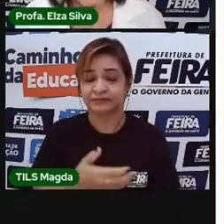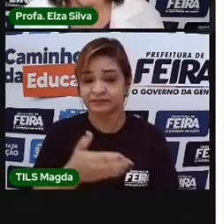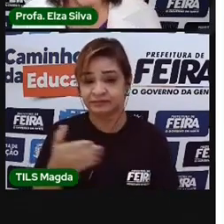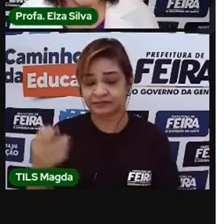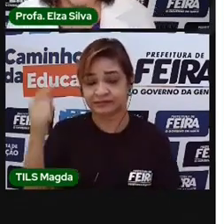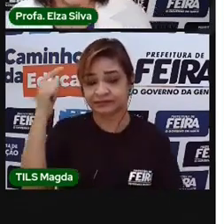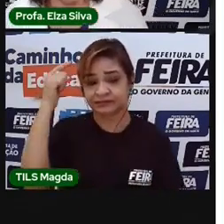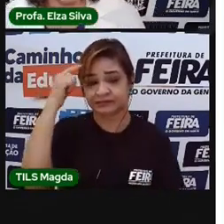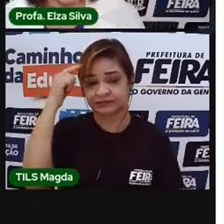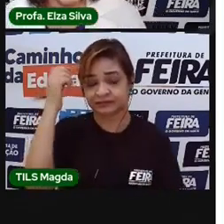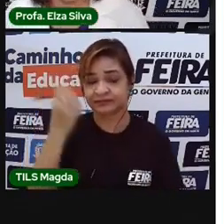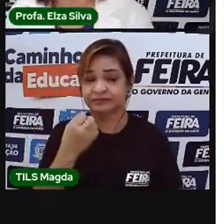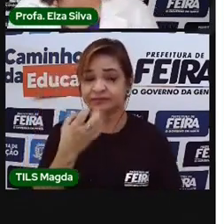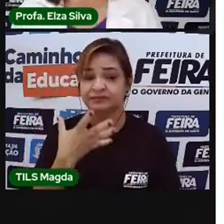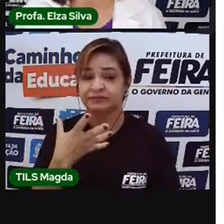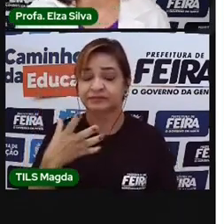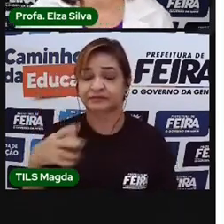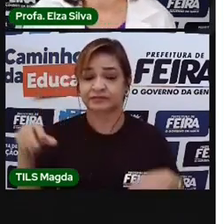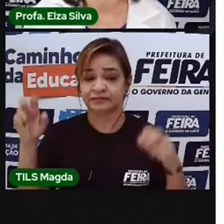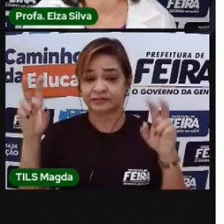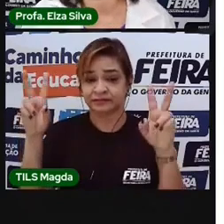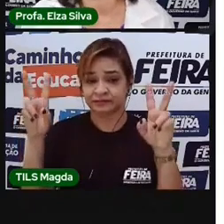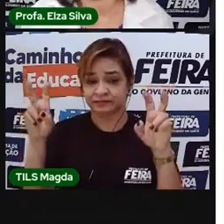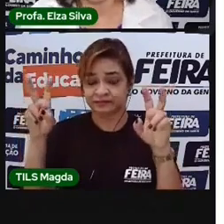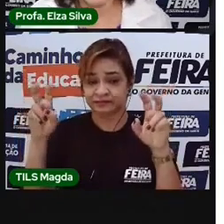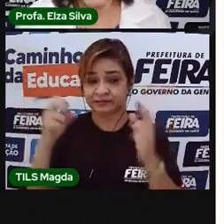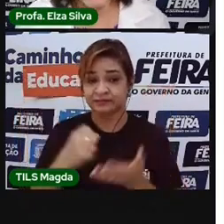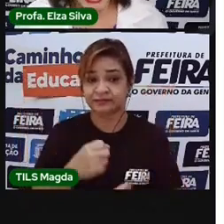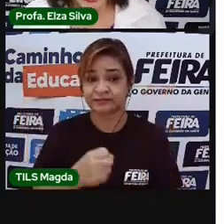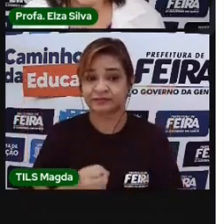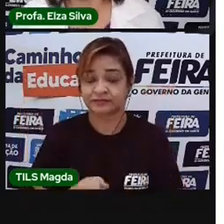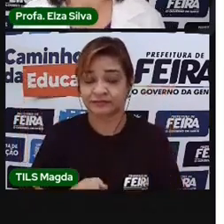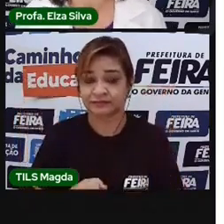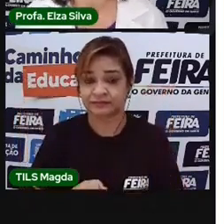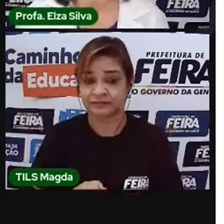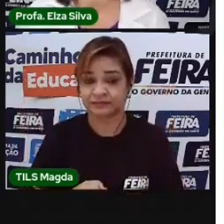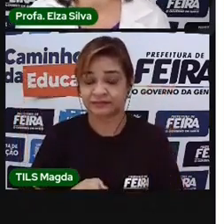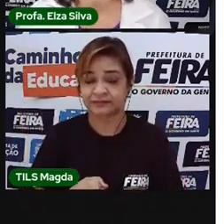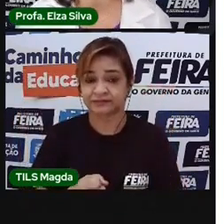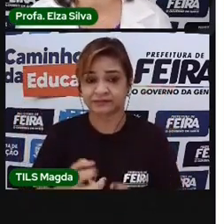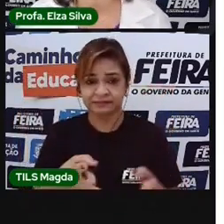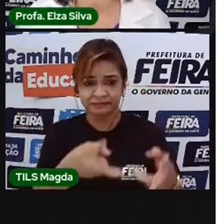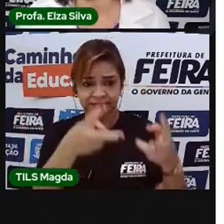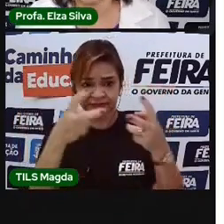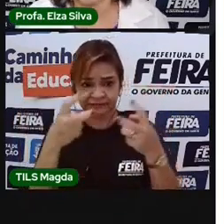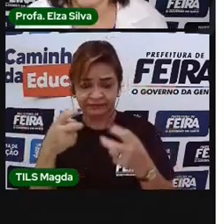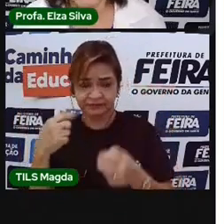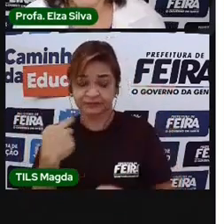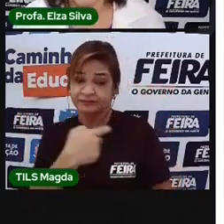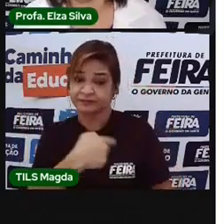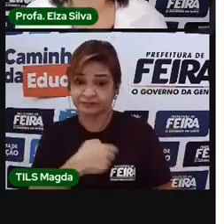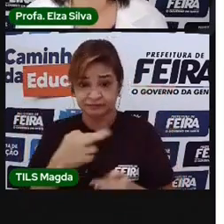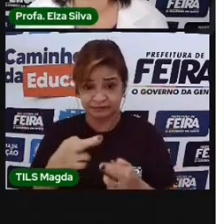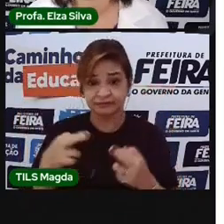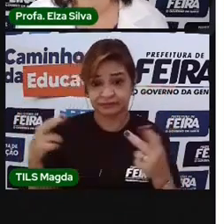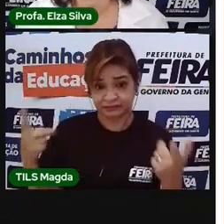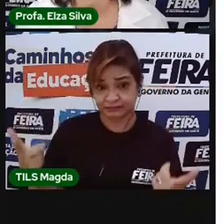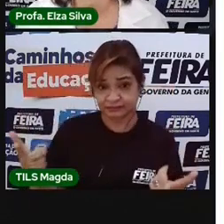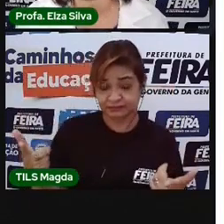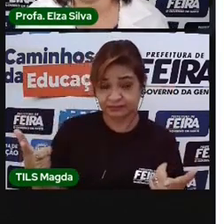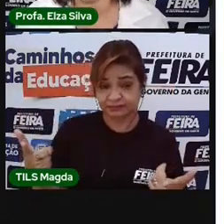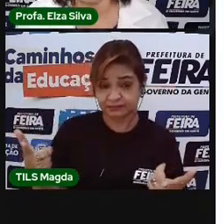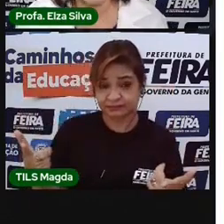melhor sobre o tema. Ajudará vocês a perceber que nós somos diferentes em